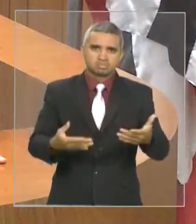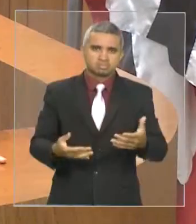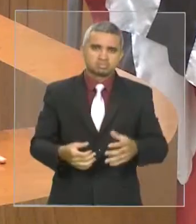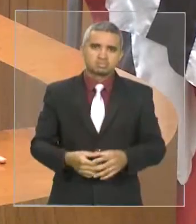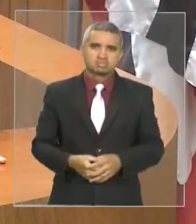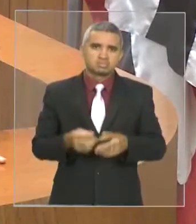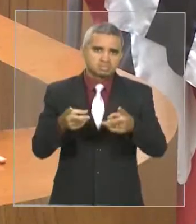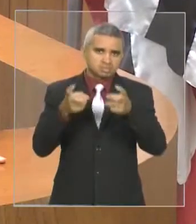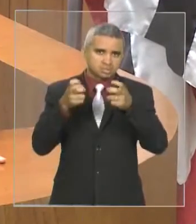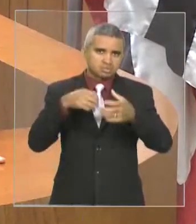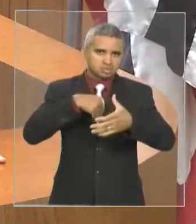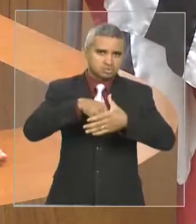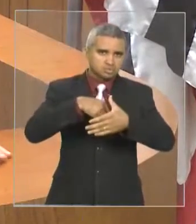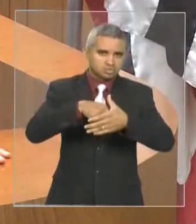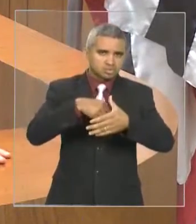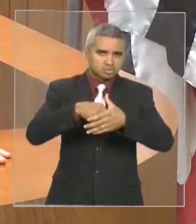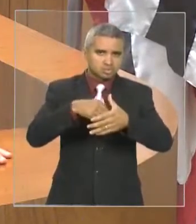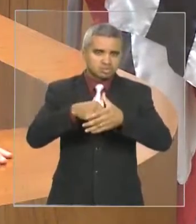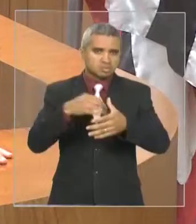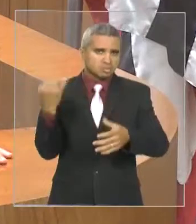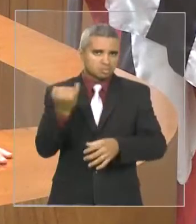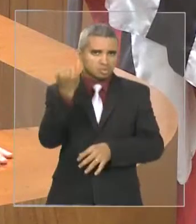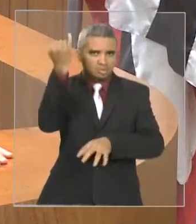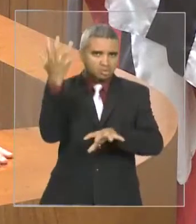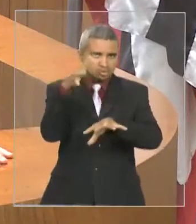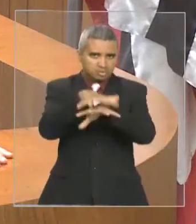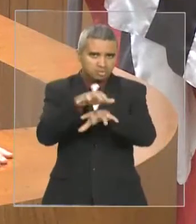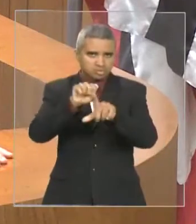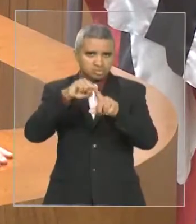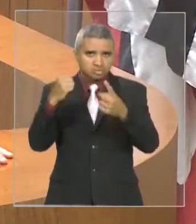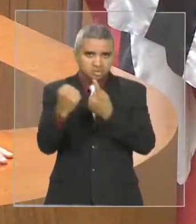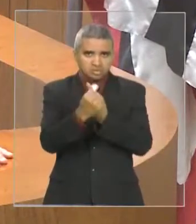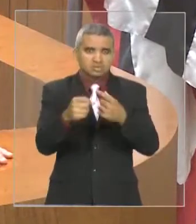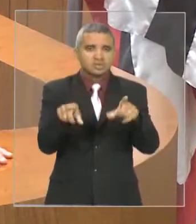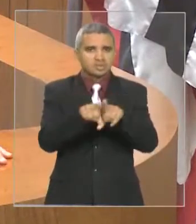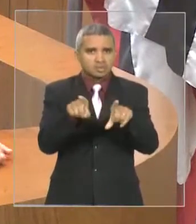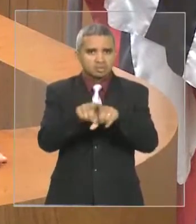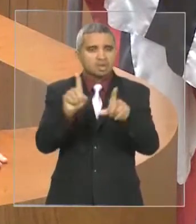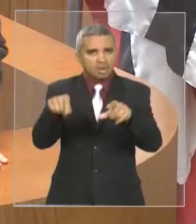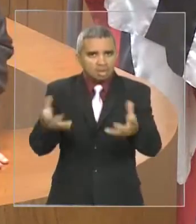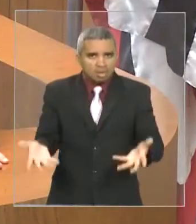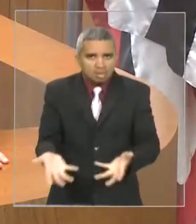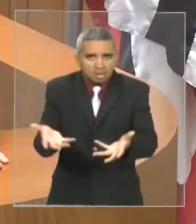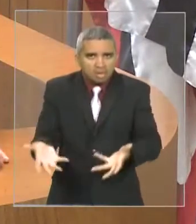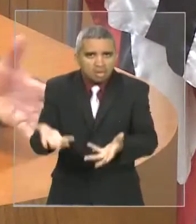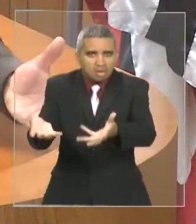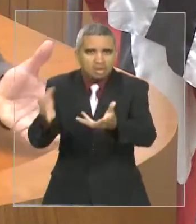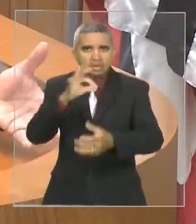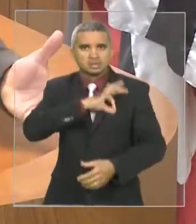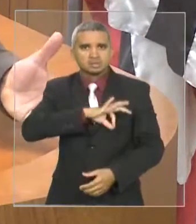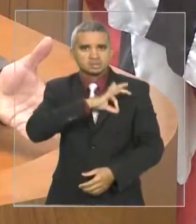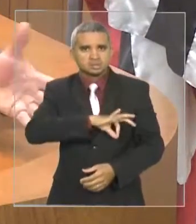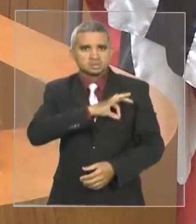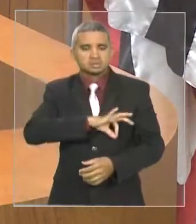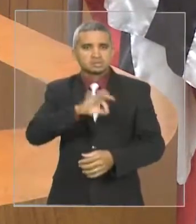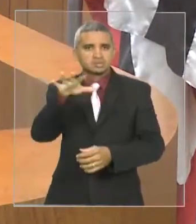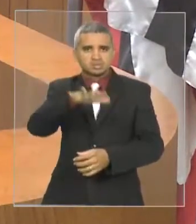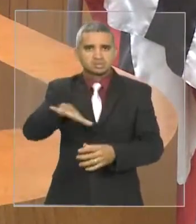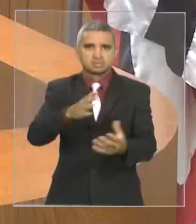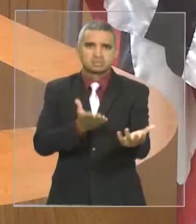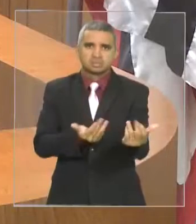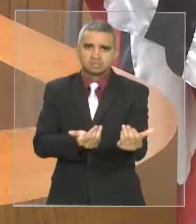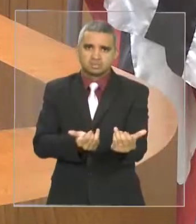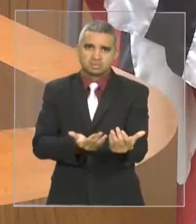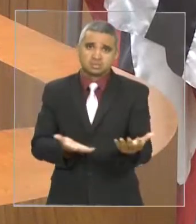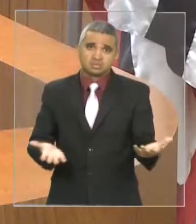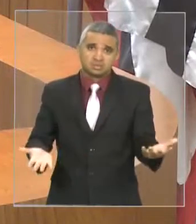de um instrumento muito forte de inclusão social, é uma possibilidade de ascensão financeira. Então, eu não vejo, deputado Rigo Teles,